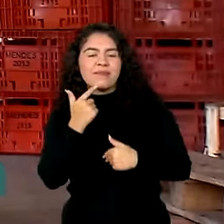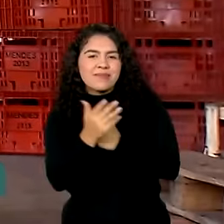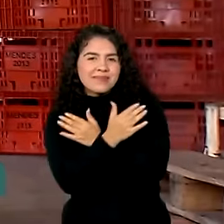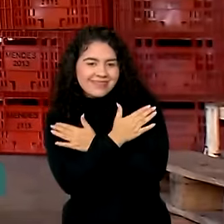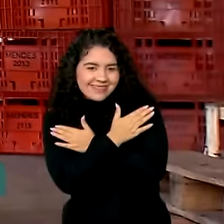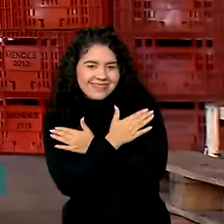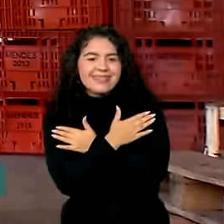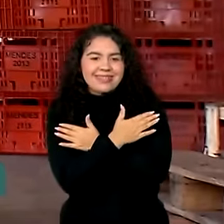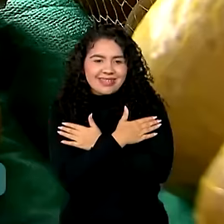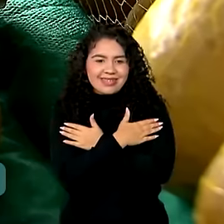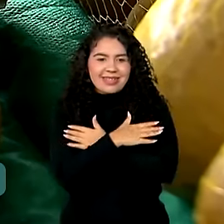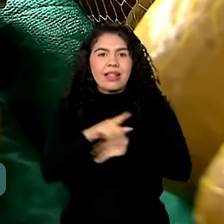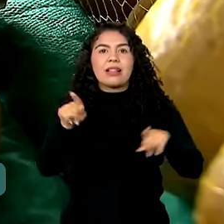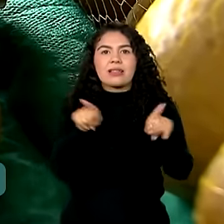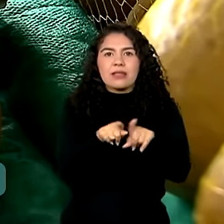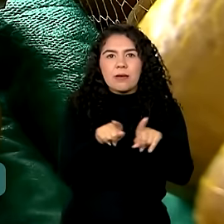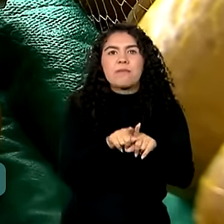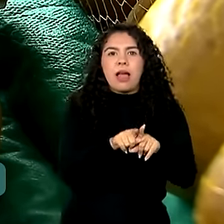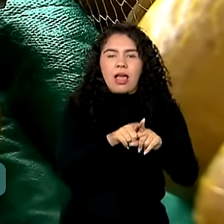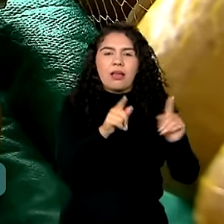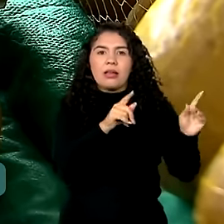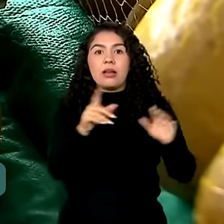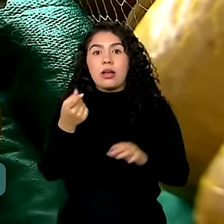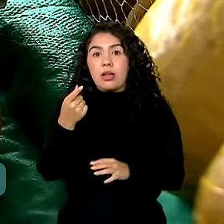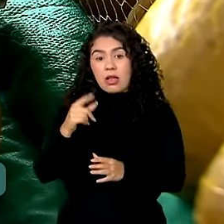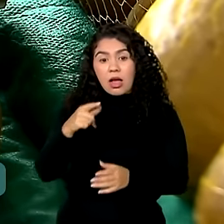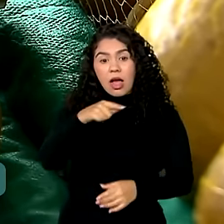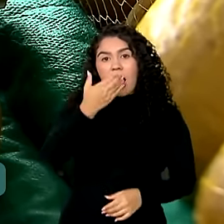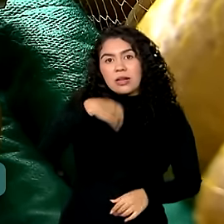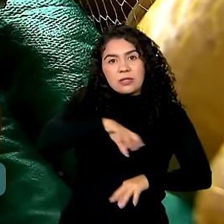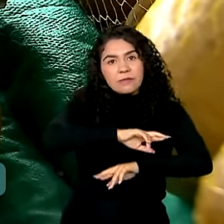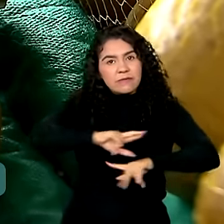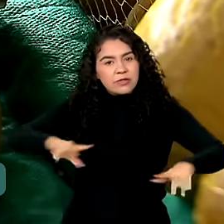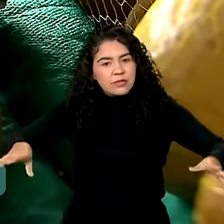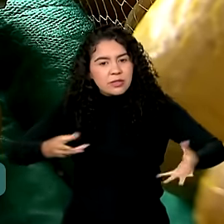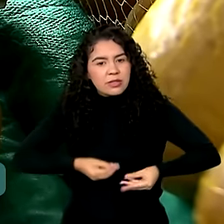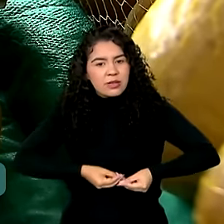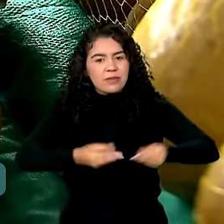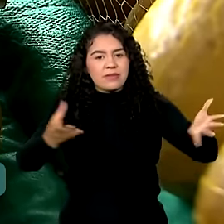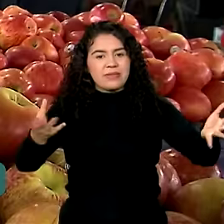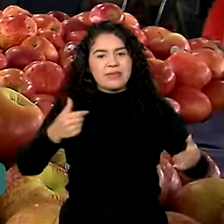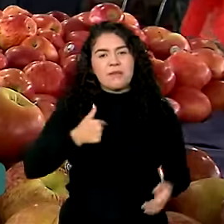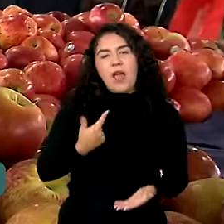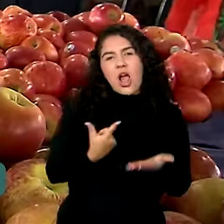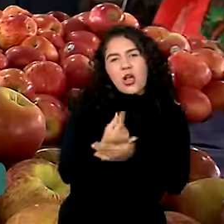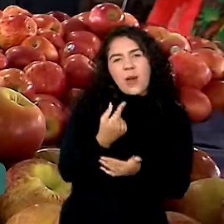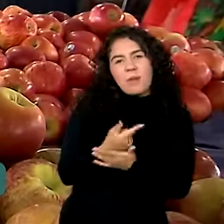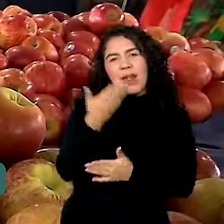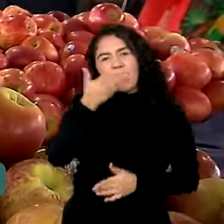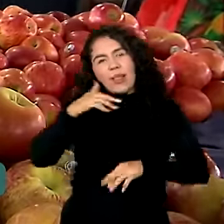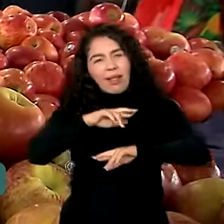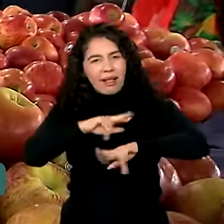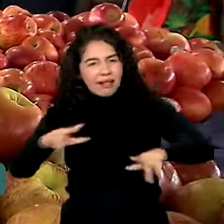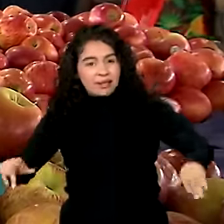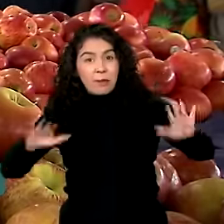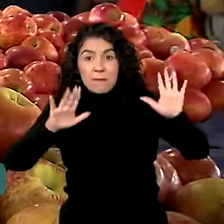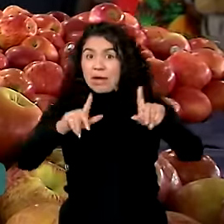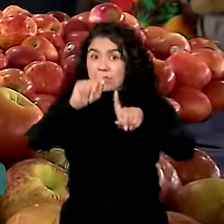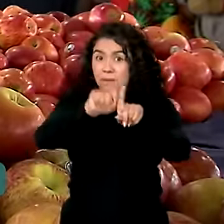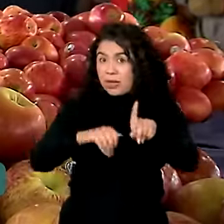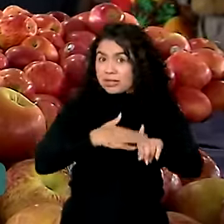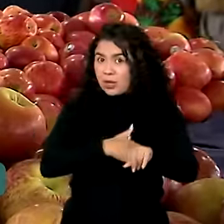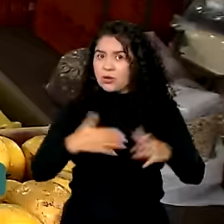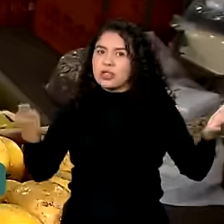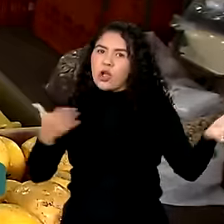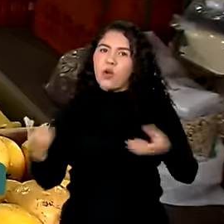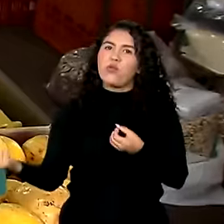também ganha folga. As frutas saem de cena para dar lugar a guloseimas. Agora, em agosto, tudo retorna